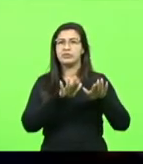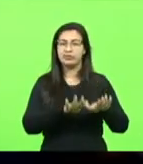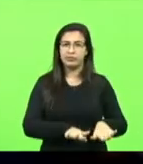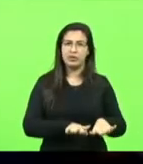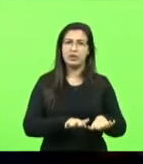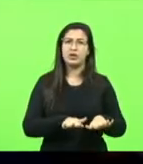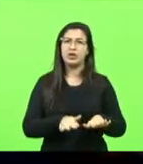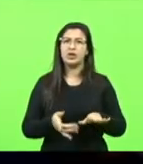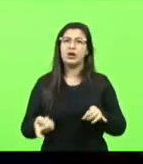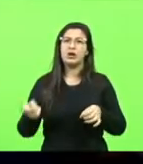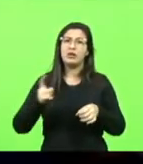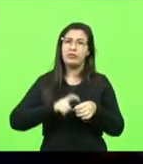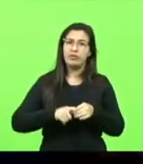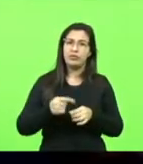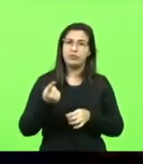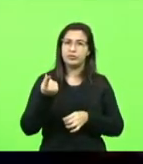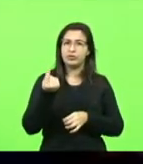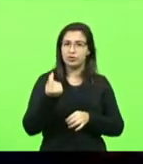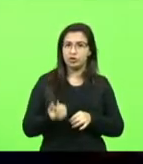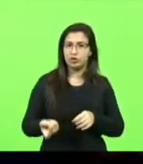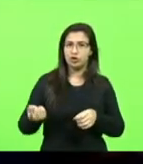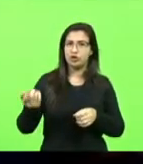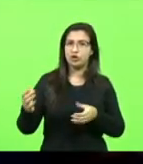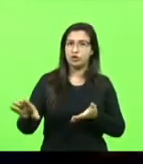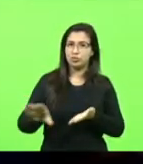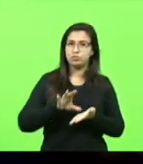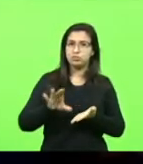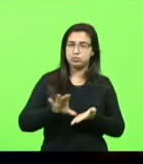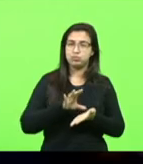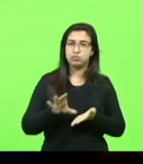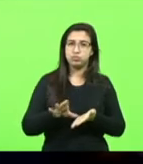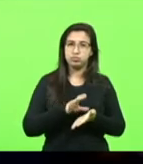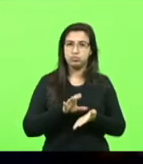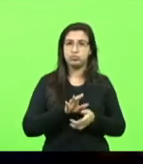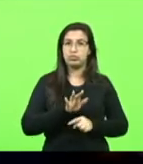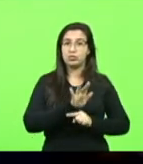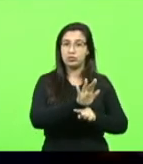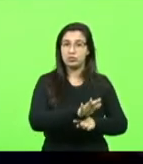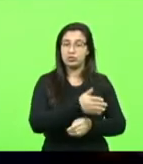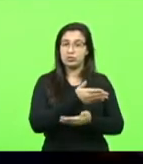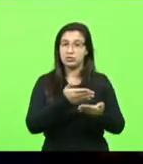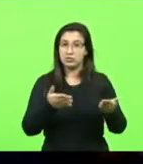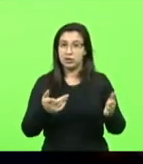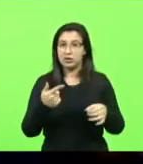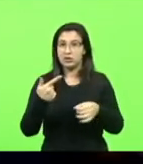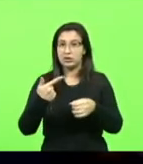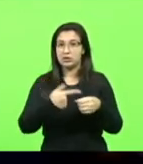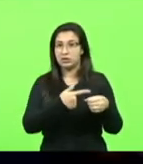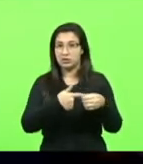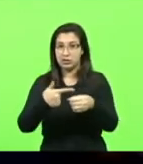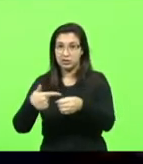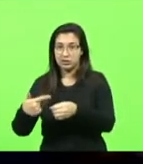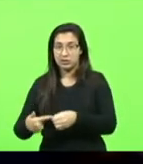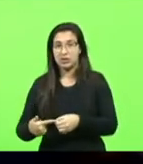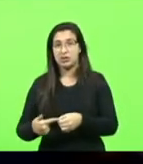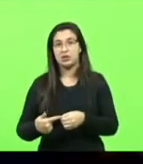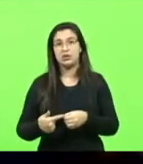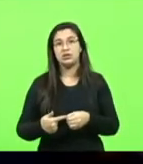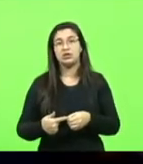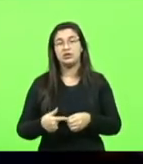um retorno financeiro gigantesco às cidades que detêm esses